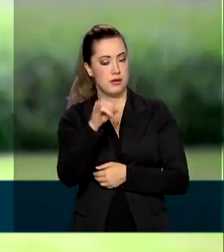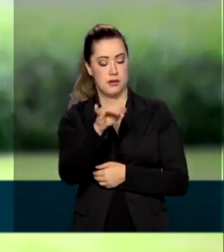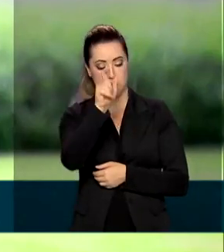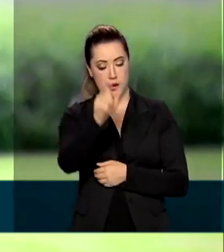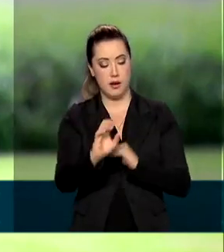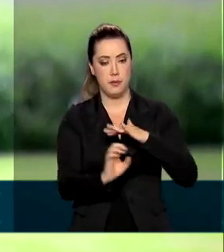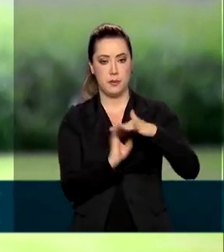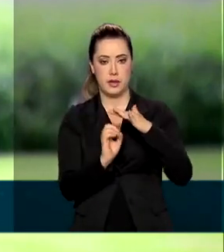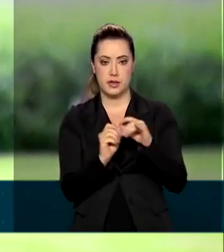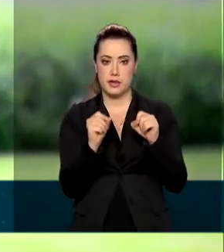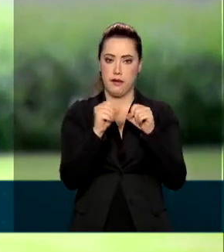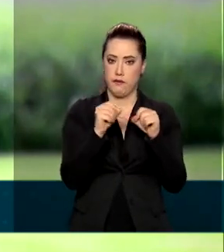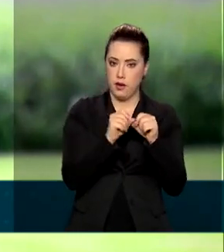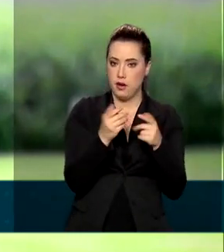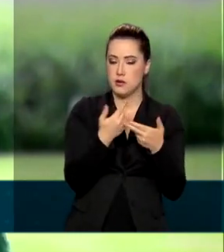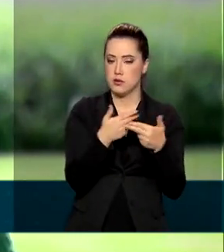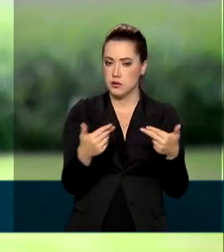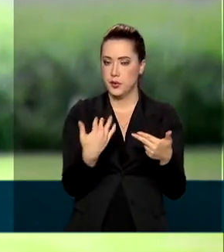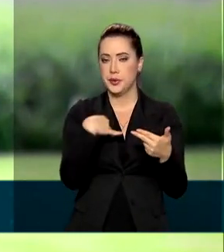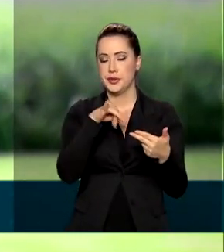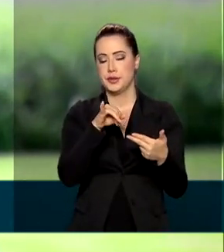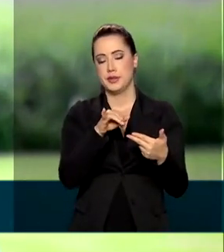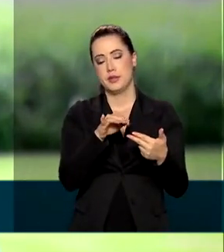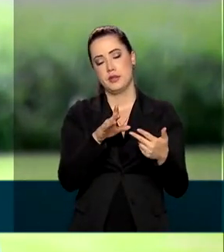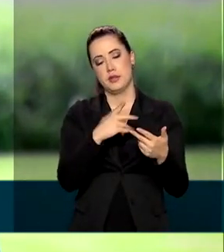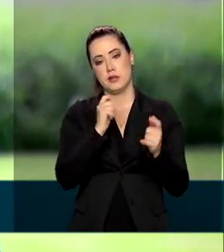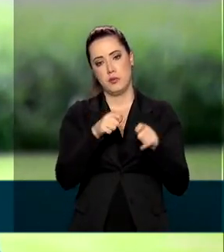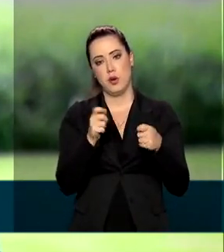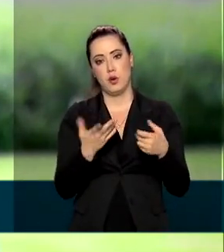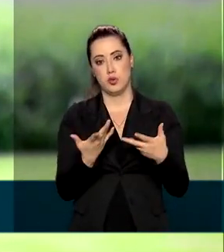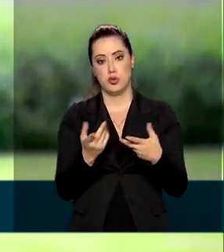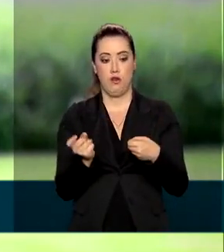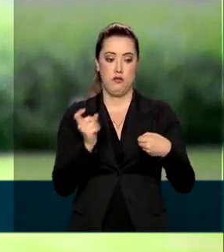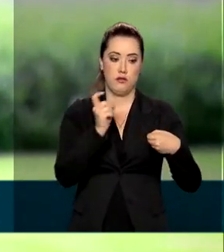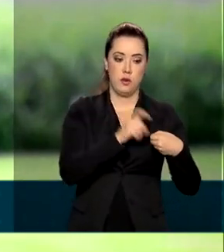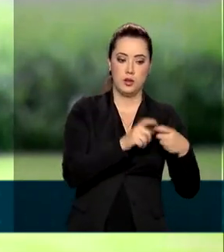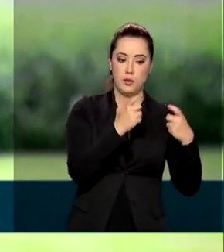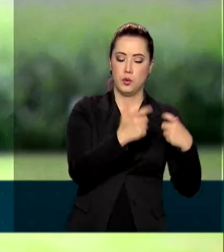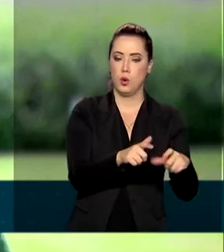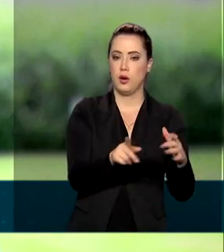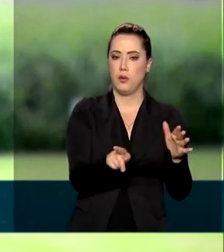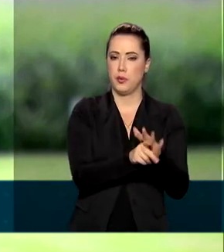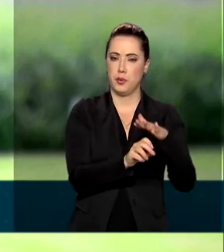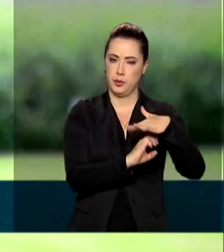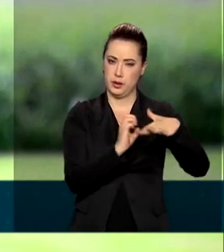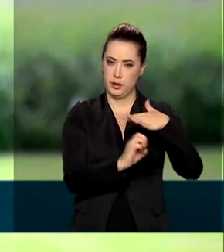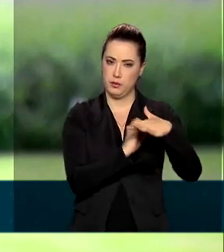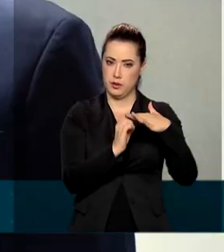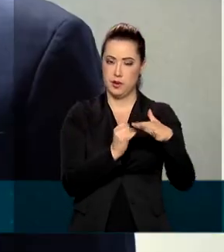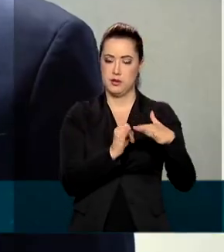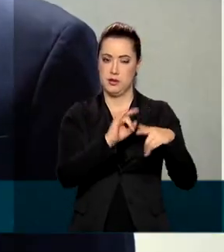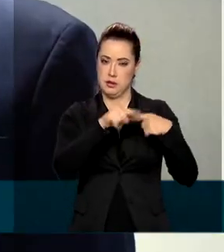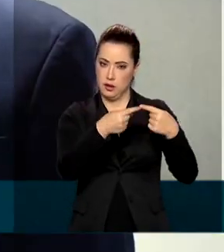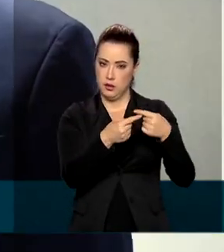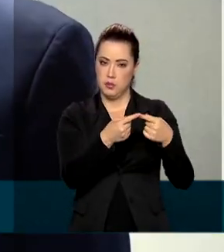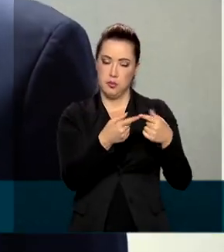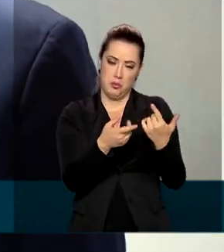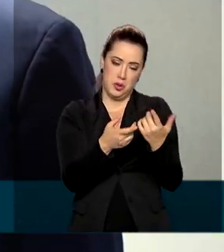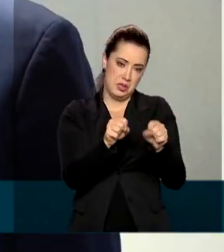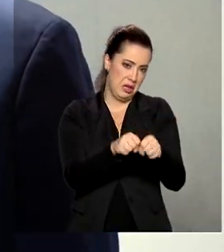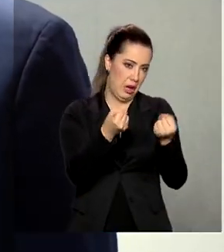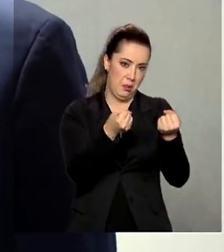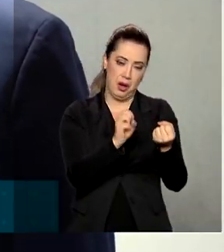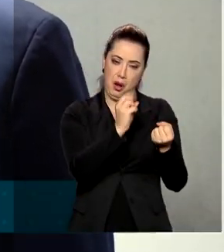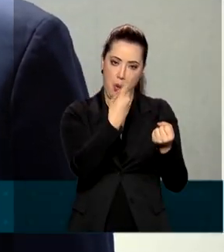fabricantes de eletroeletrônicos a responsabilidade pela coleta e descarte correto dos produtos. Em 2020,